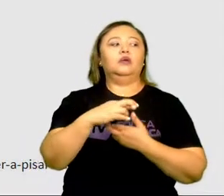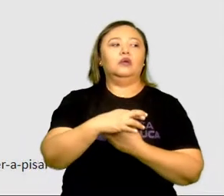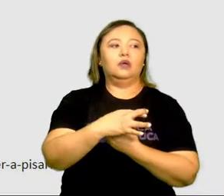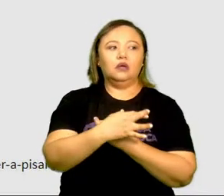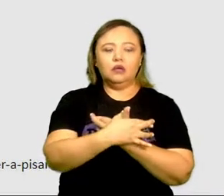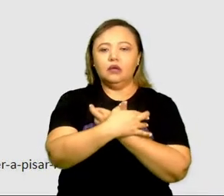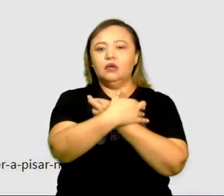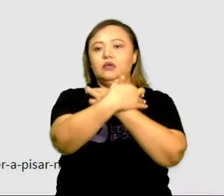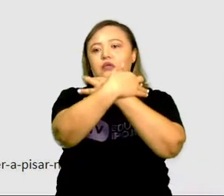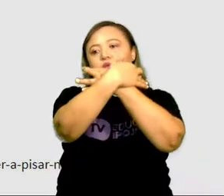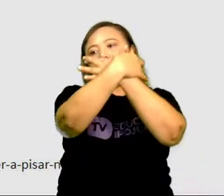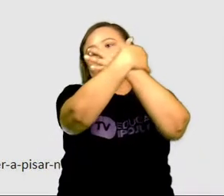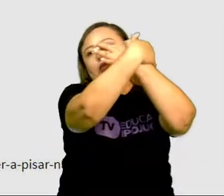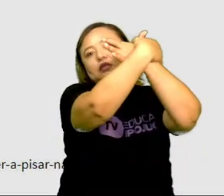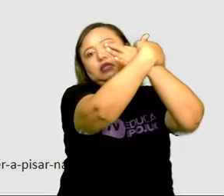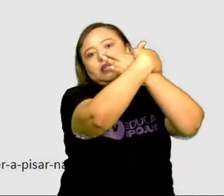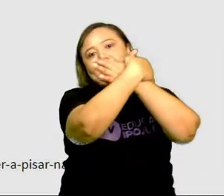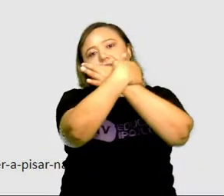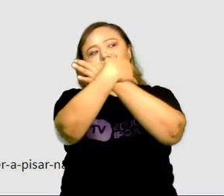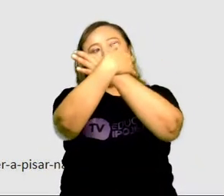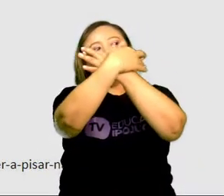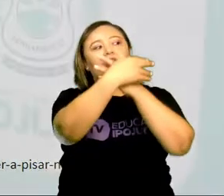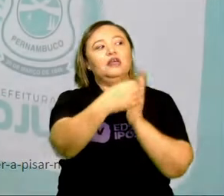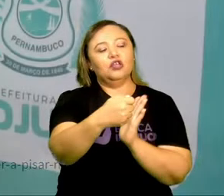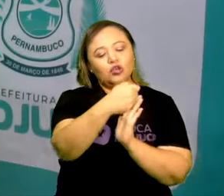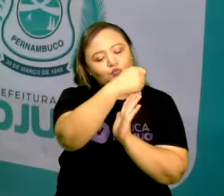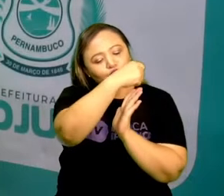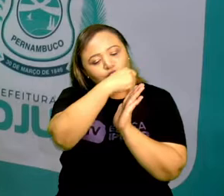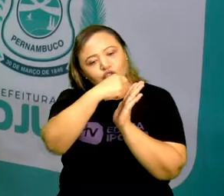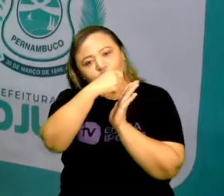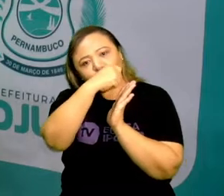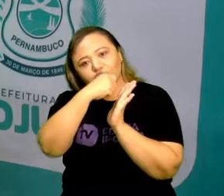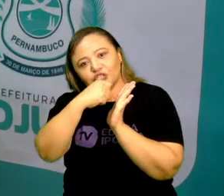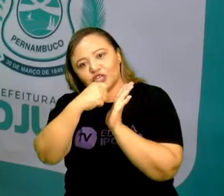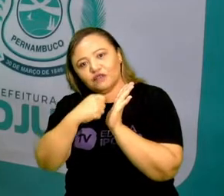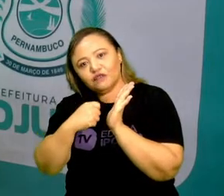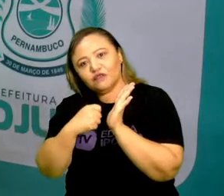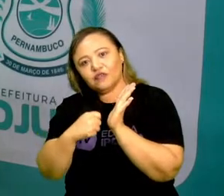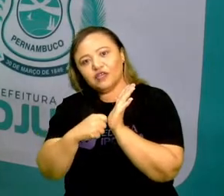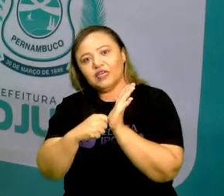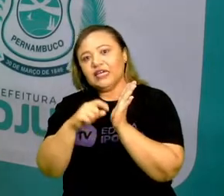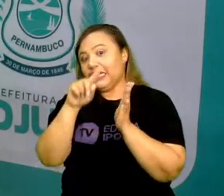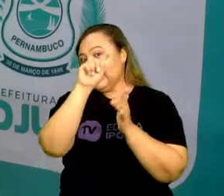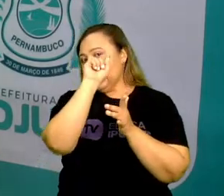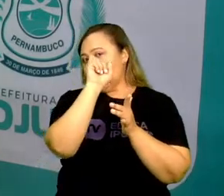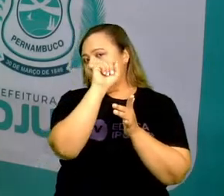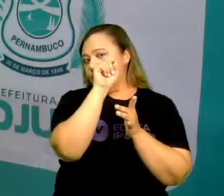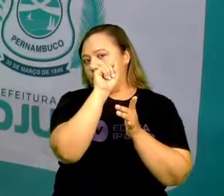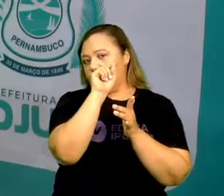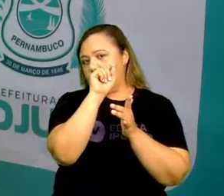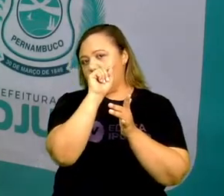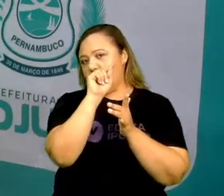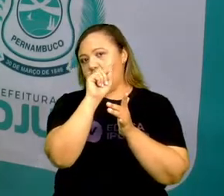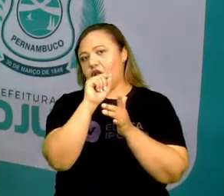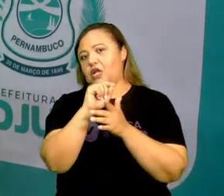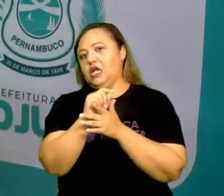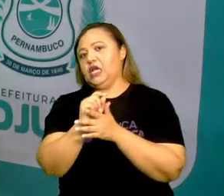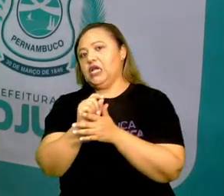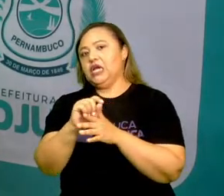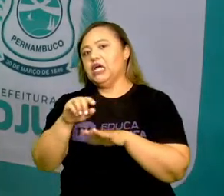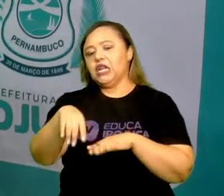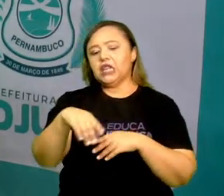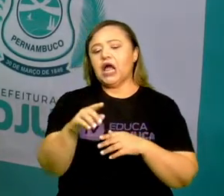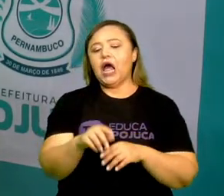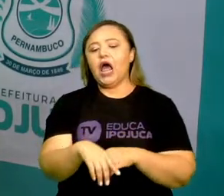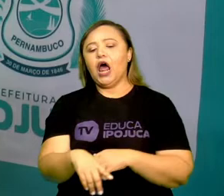Descreva a posição do objeto em relação ao astronauta. Que posição esse objeto está? Ele está do lado, ele está na frente,